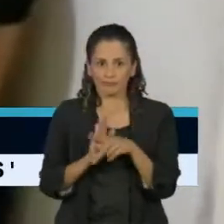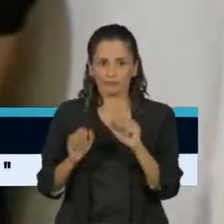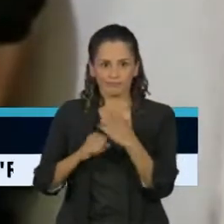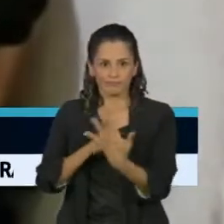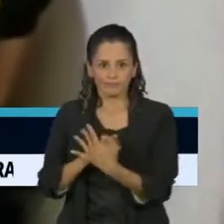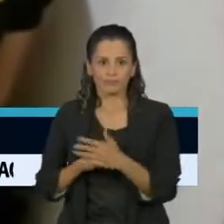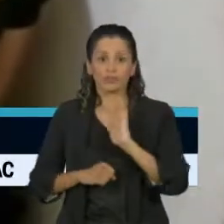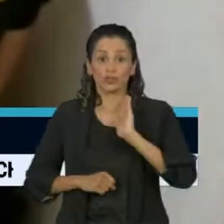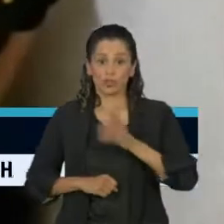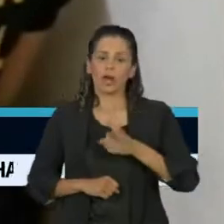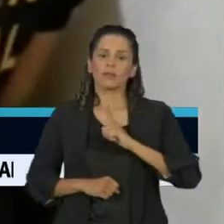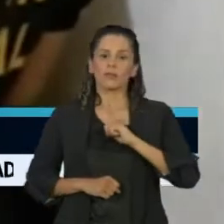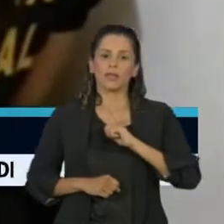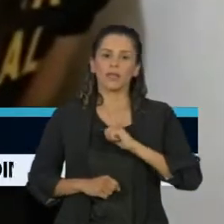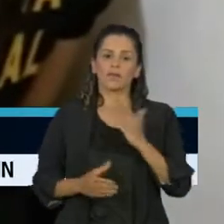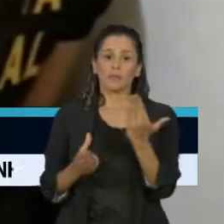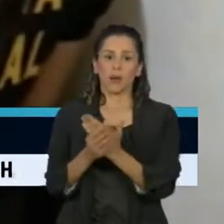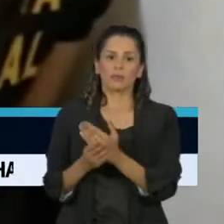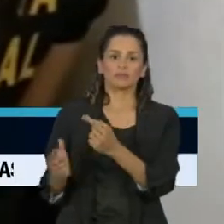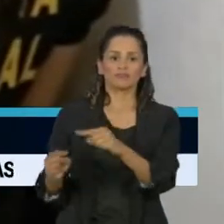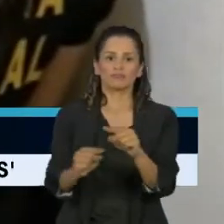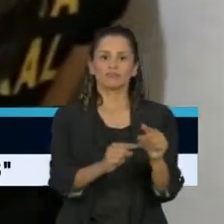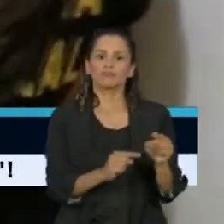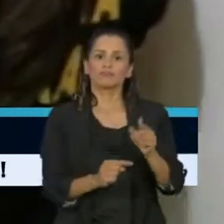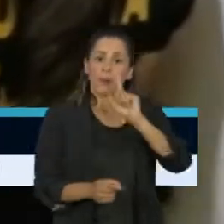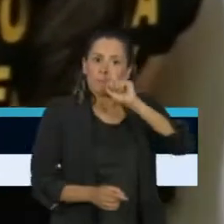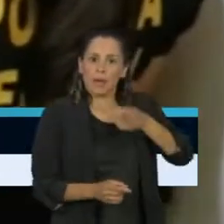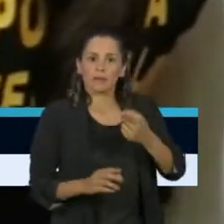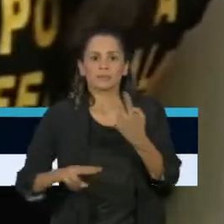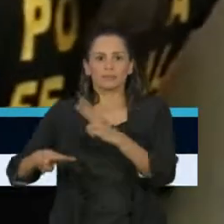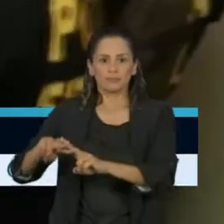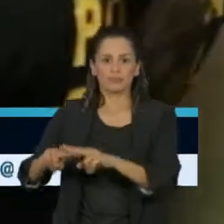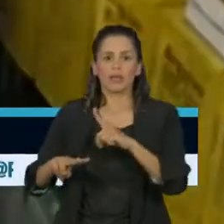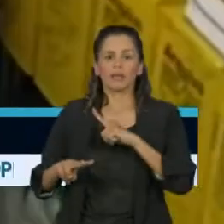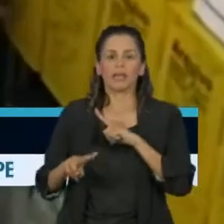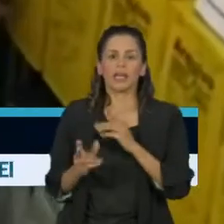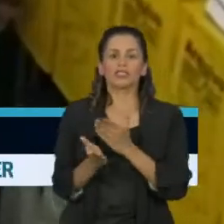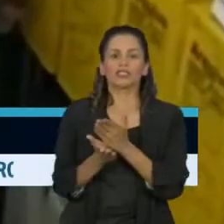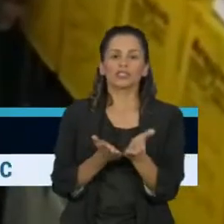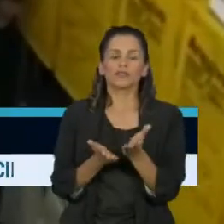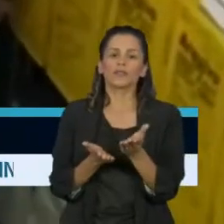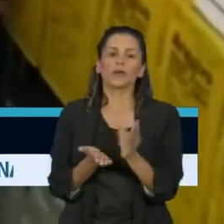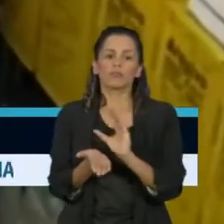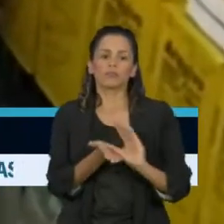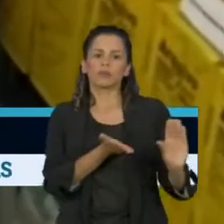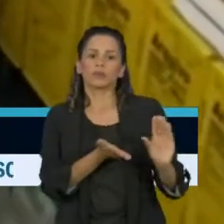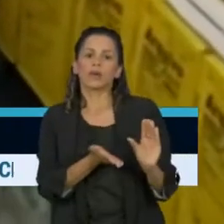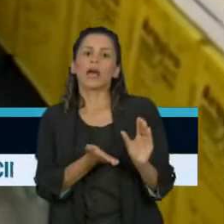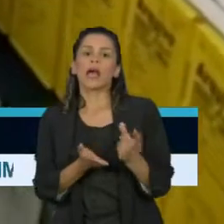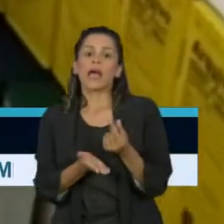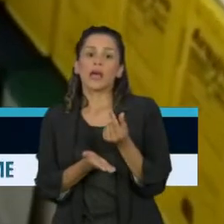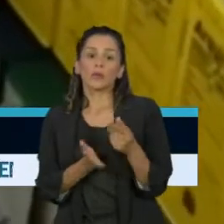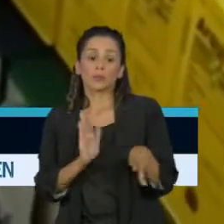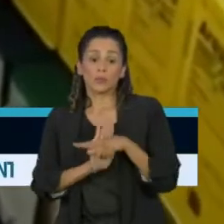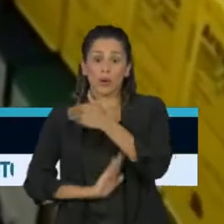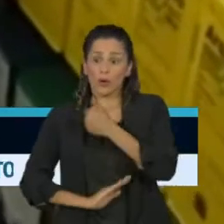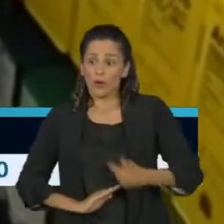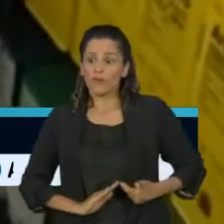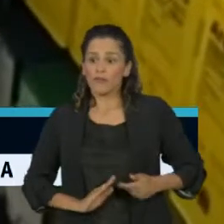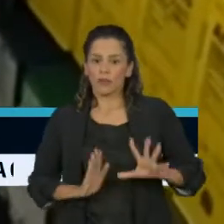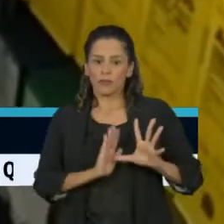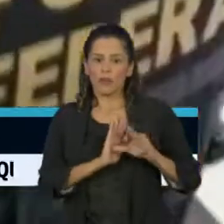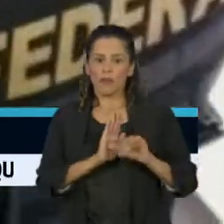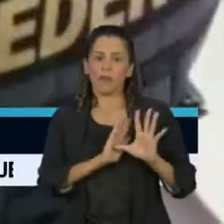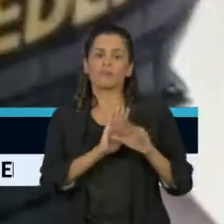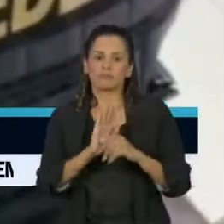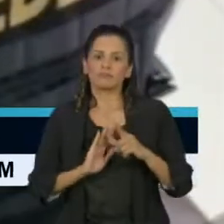busca e apreensão. Investigações apontam o desvio de mais de 50 milhões de reais em recursos públicos, que seriam usados para